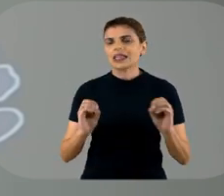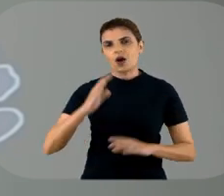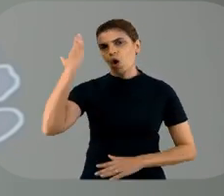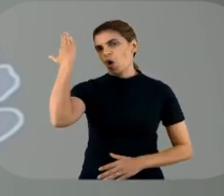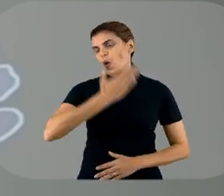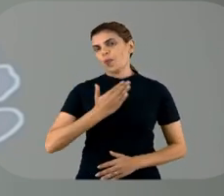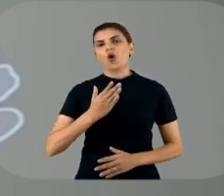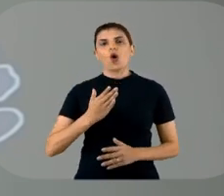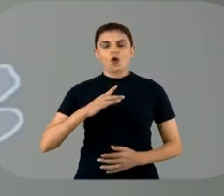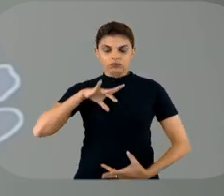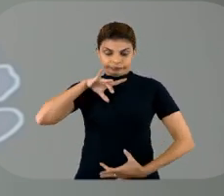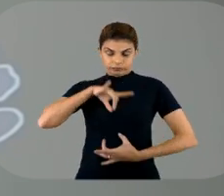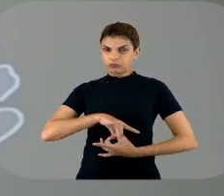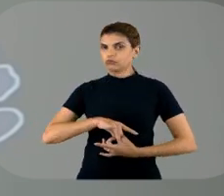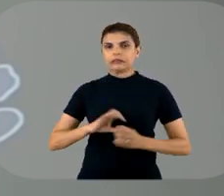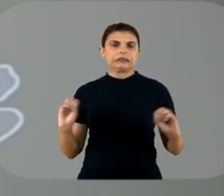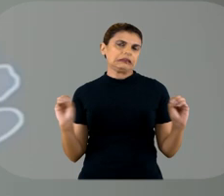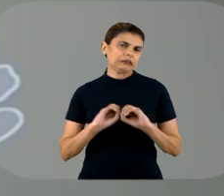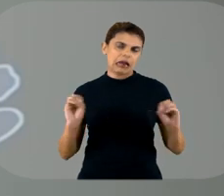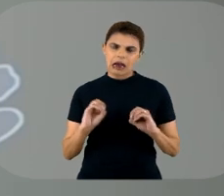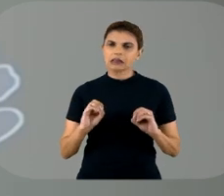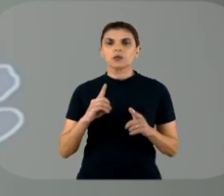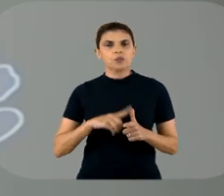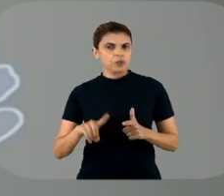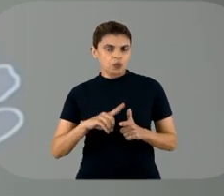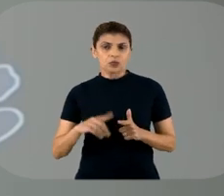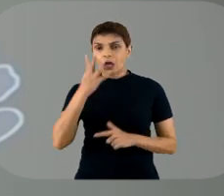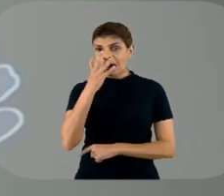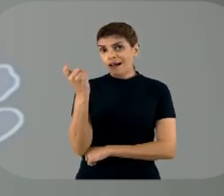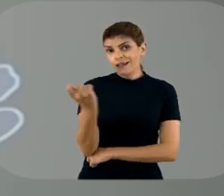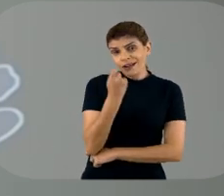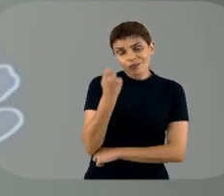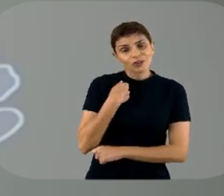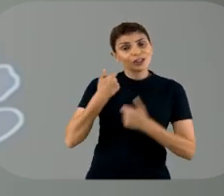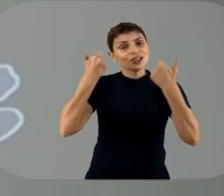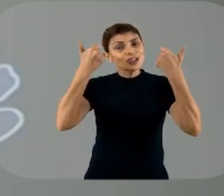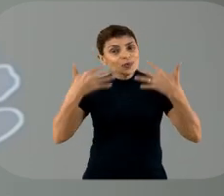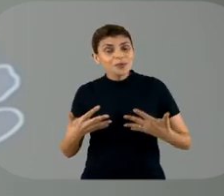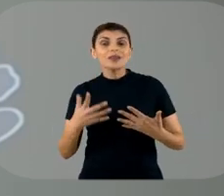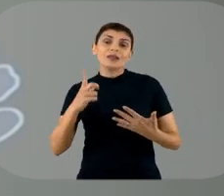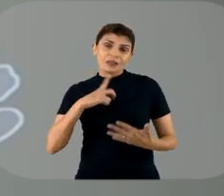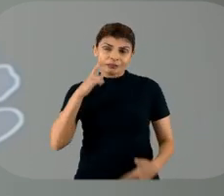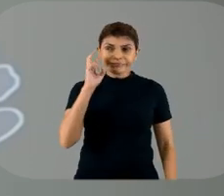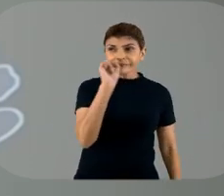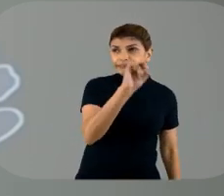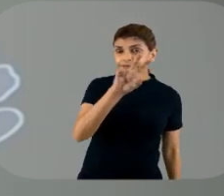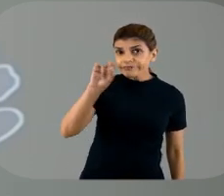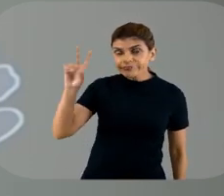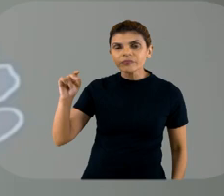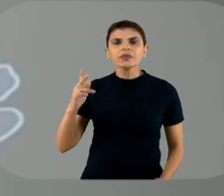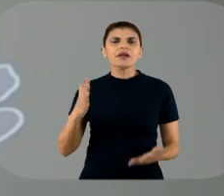que comprove a transmissão vertical. Em relação à gravidade é o que eu falei, o que a gente tem visto